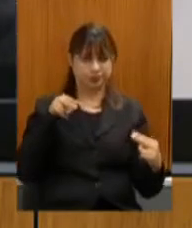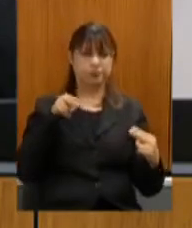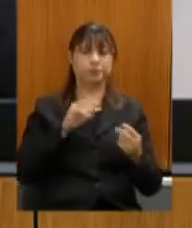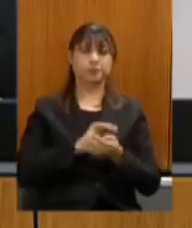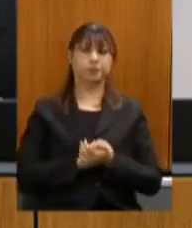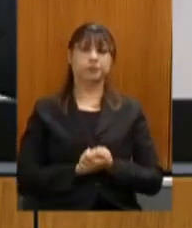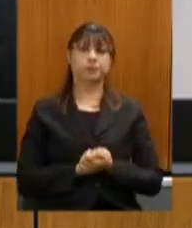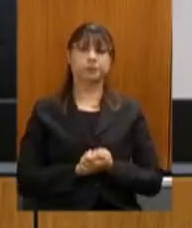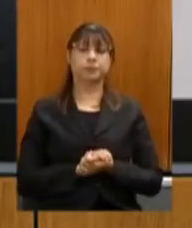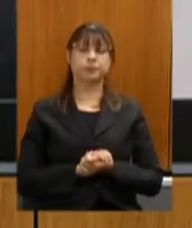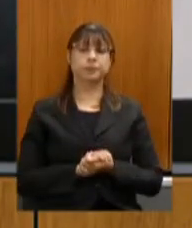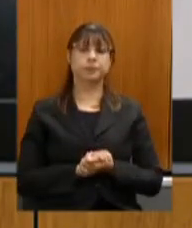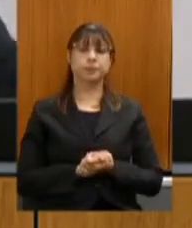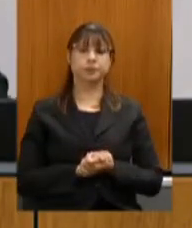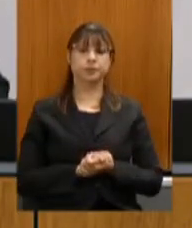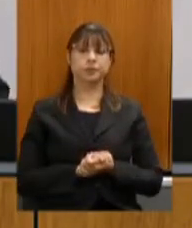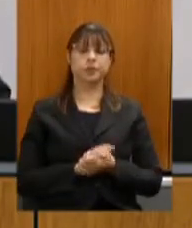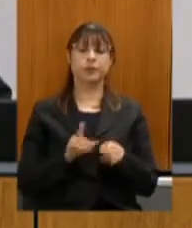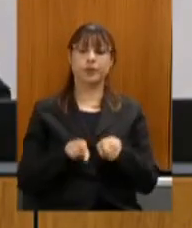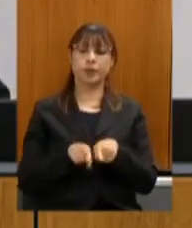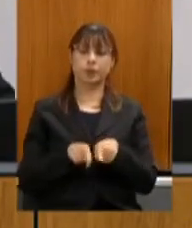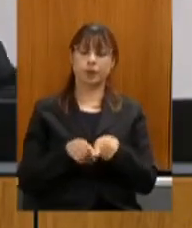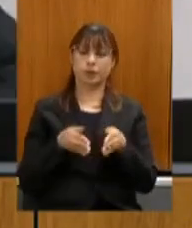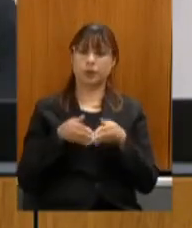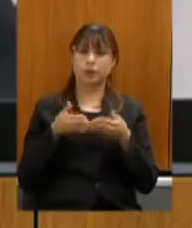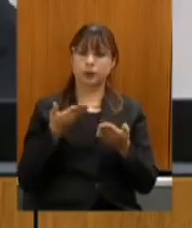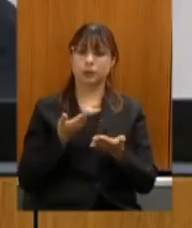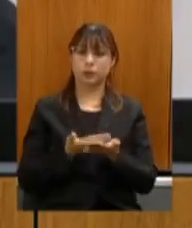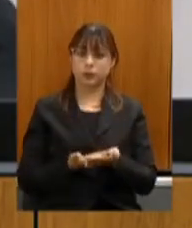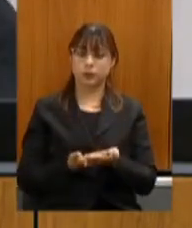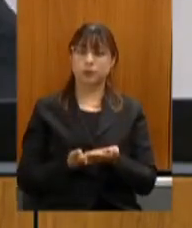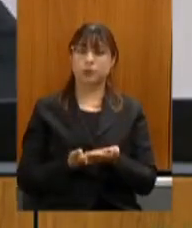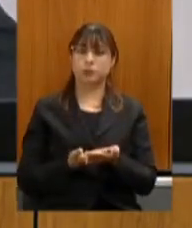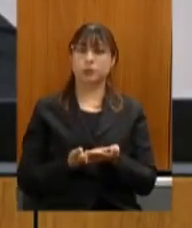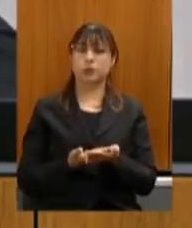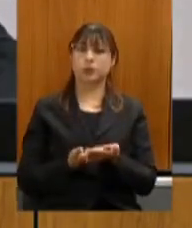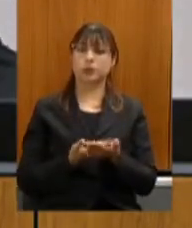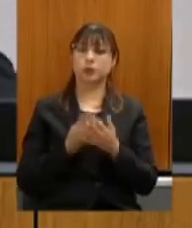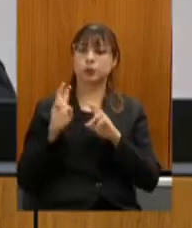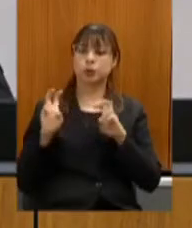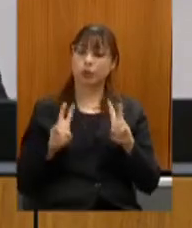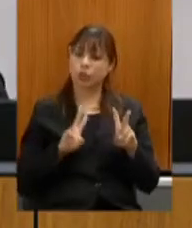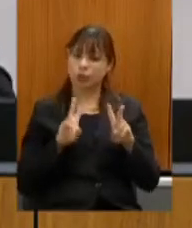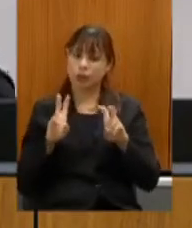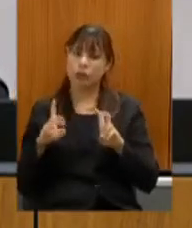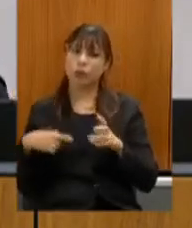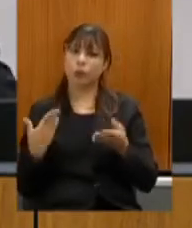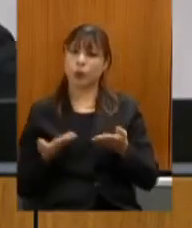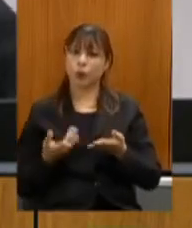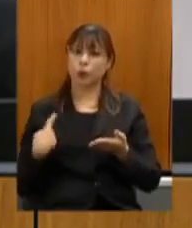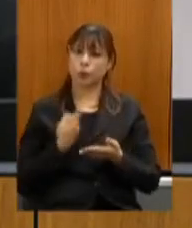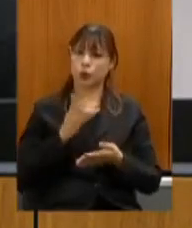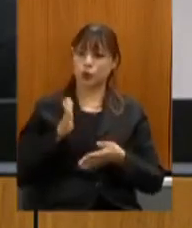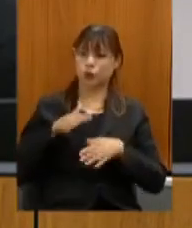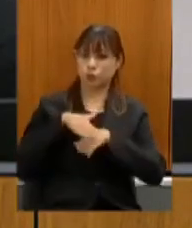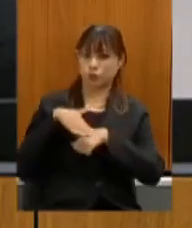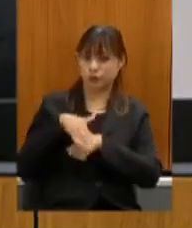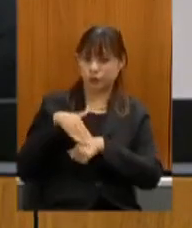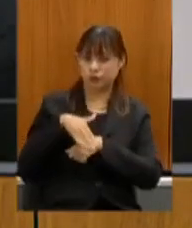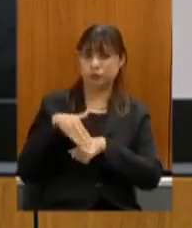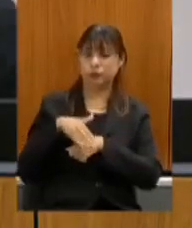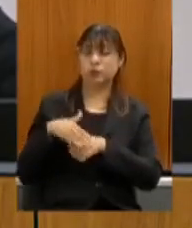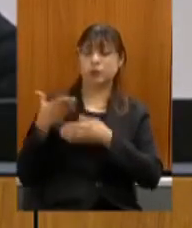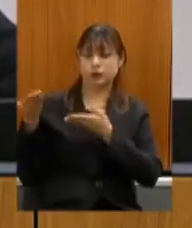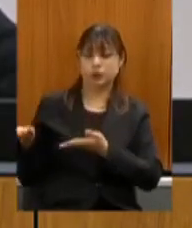né e requerimentos que de assuntos né que abordamos aqui não é isso secretário e com muita